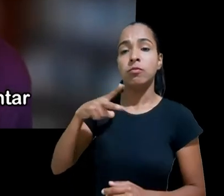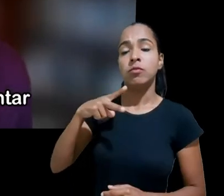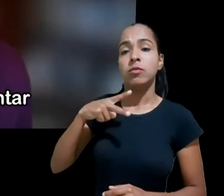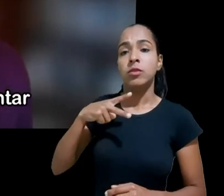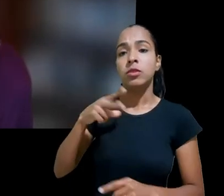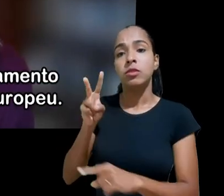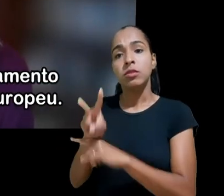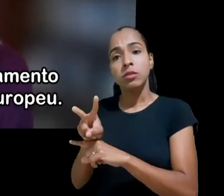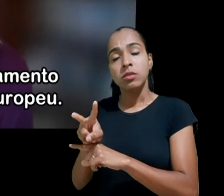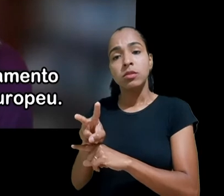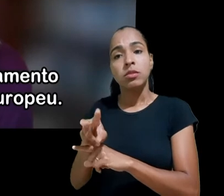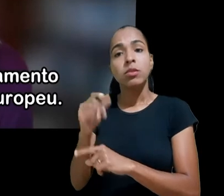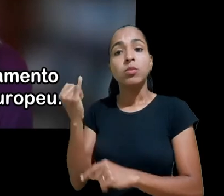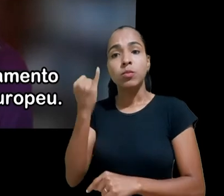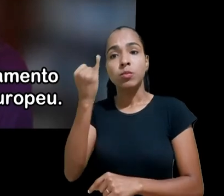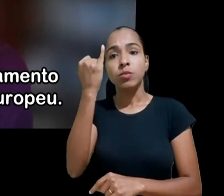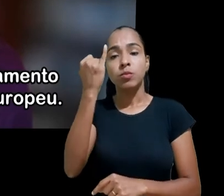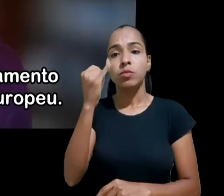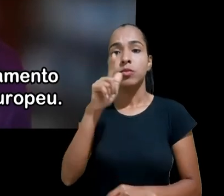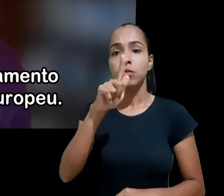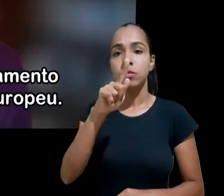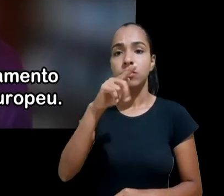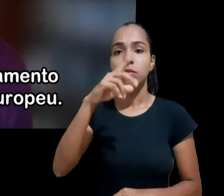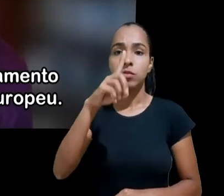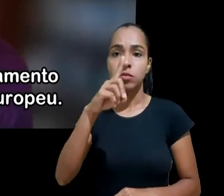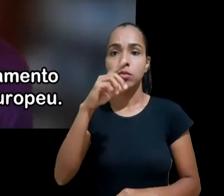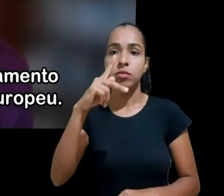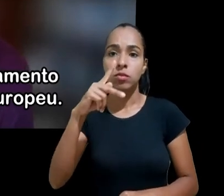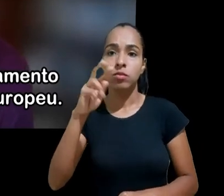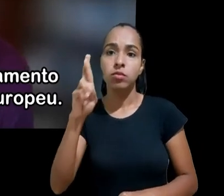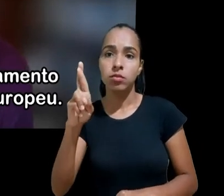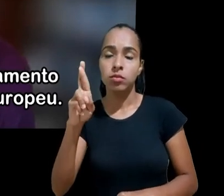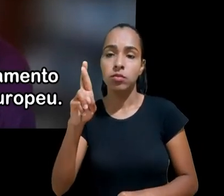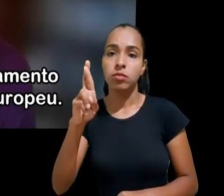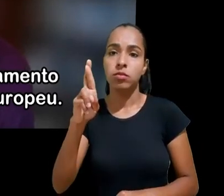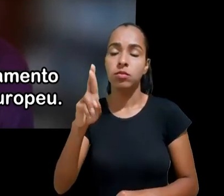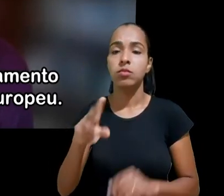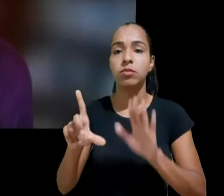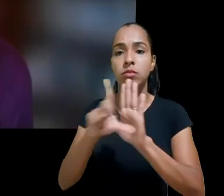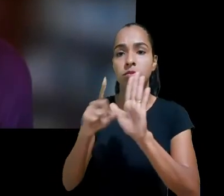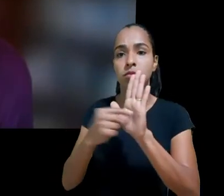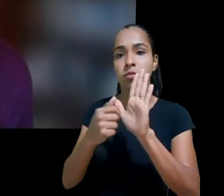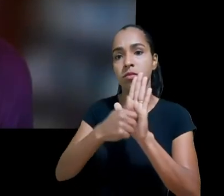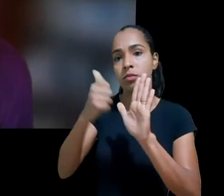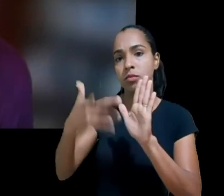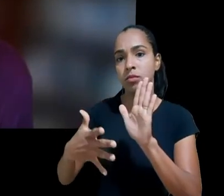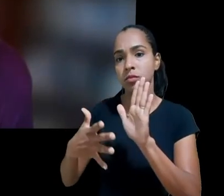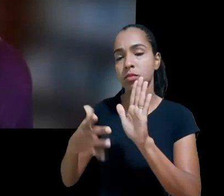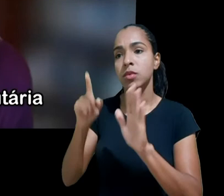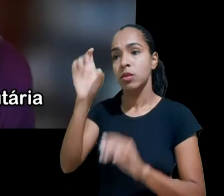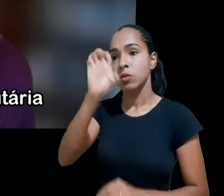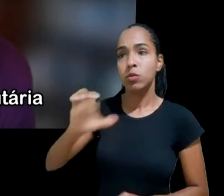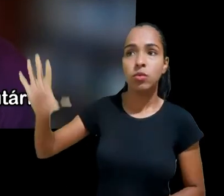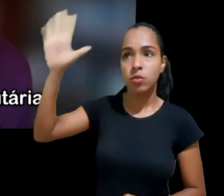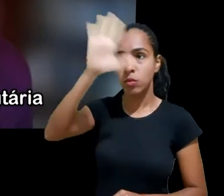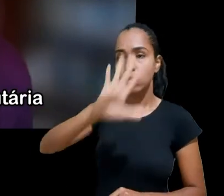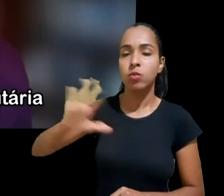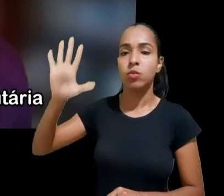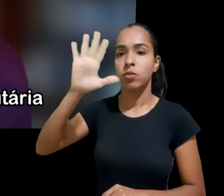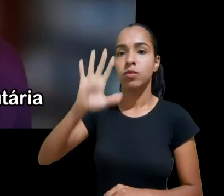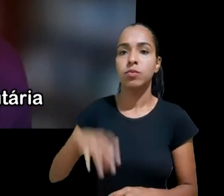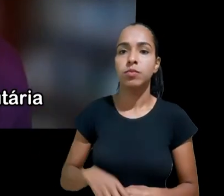GDPR lei internacional do regulamento geral sobre a proteção de dados europeu é uma